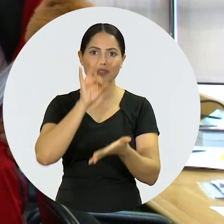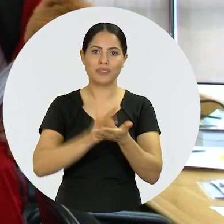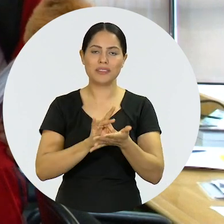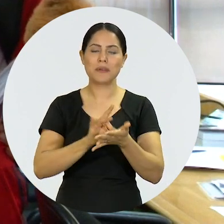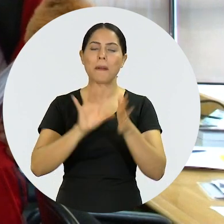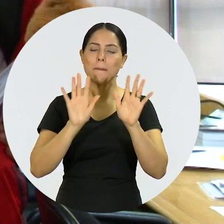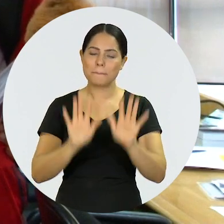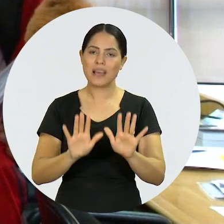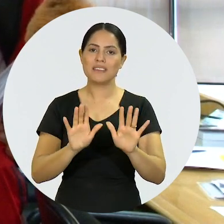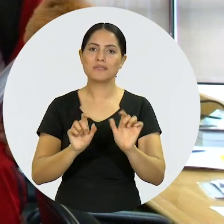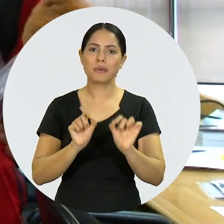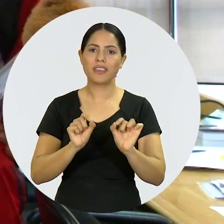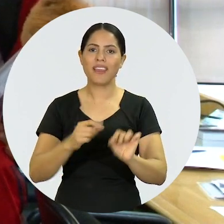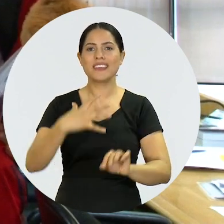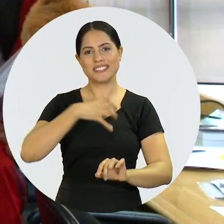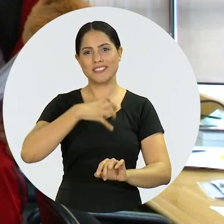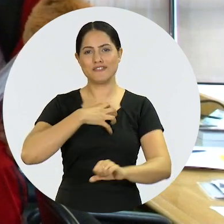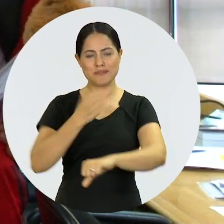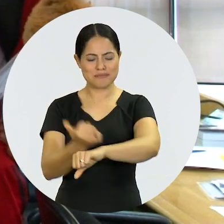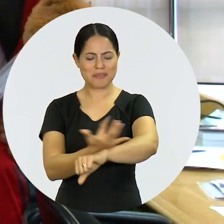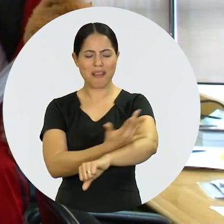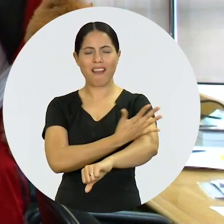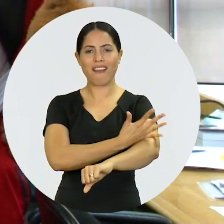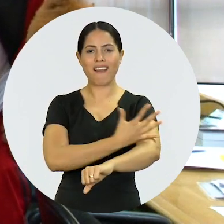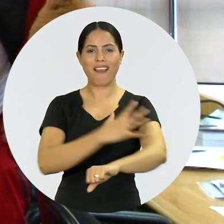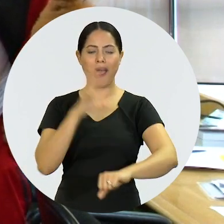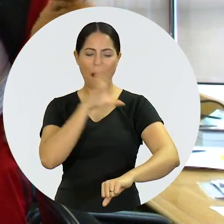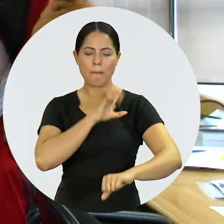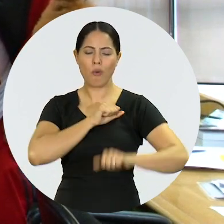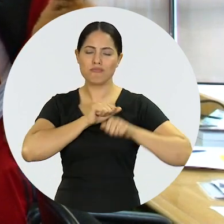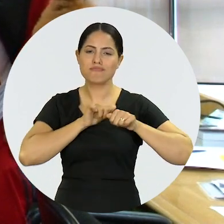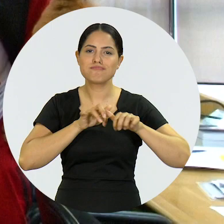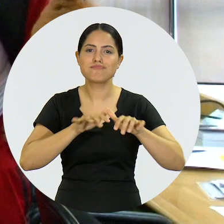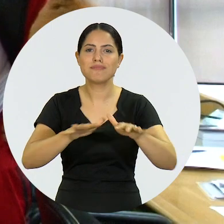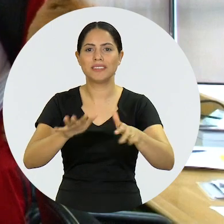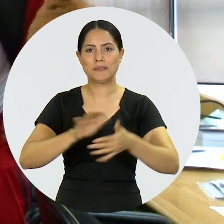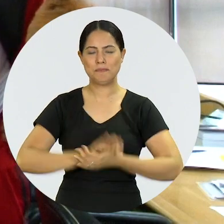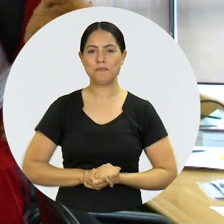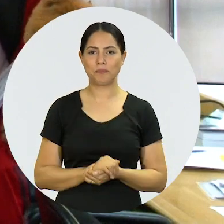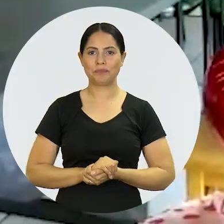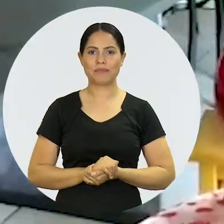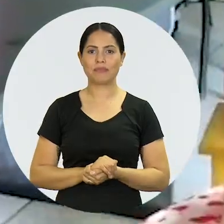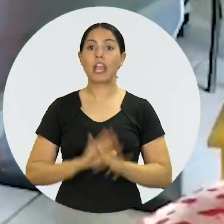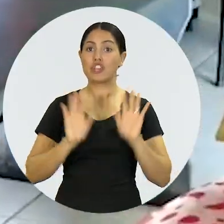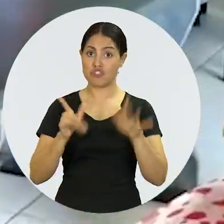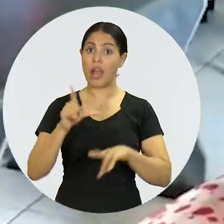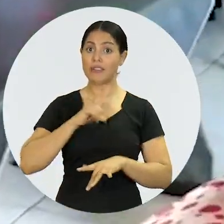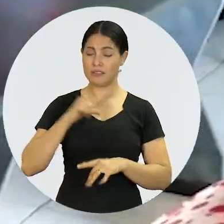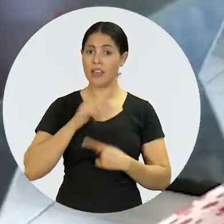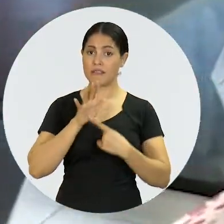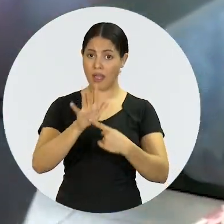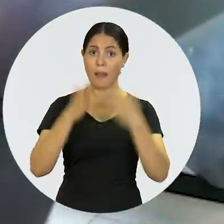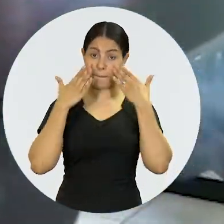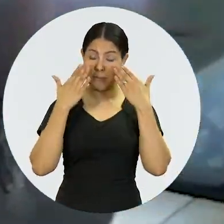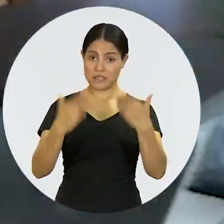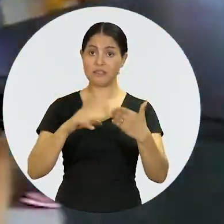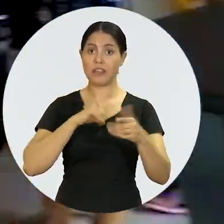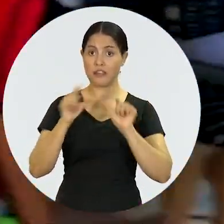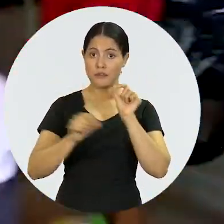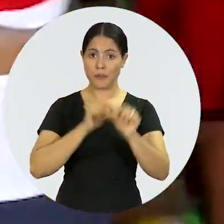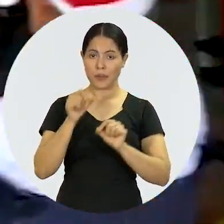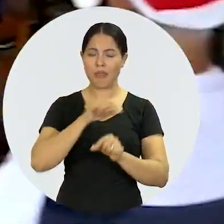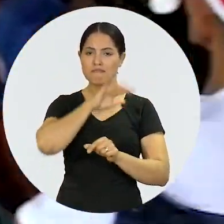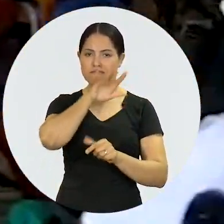total dele, mas sim aquilo que nós sentimos, que ele é bom, que ele leva amor por onde passa. Durante as apresentações, os